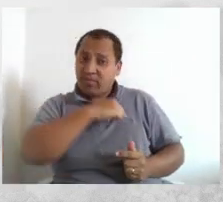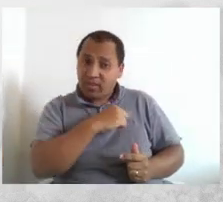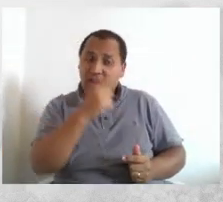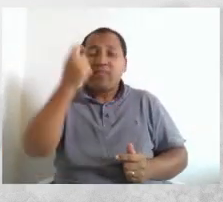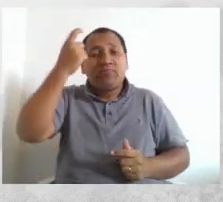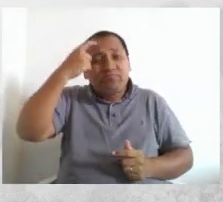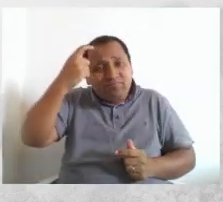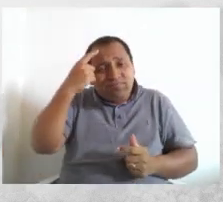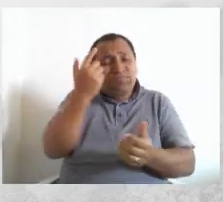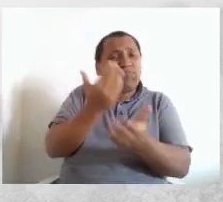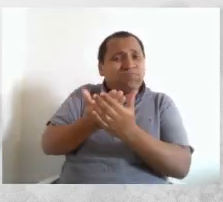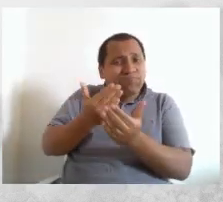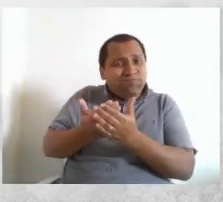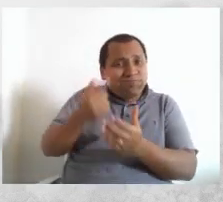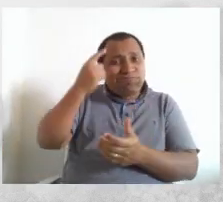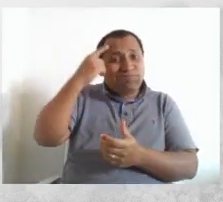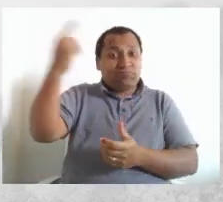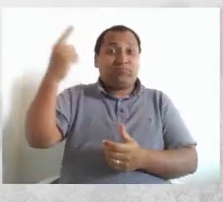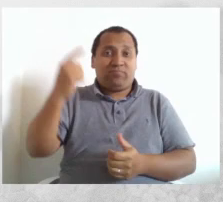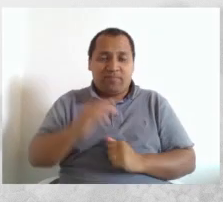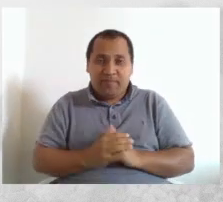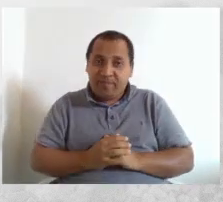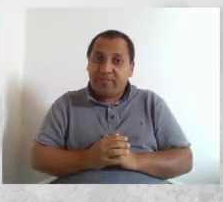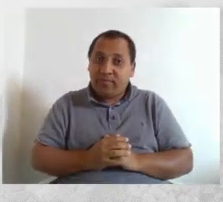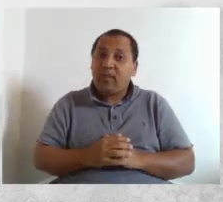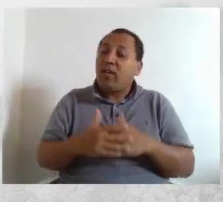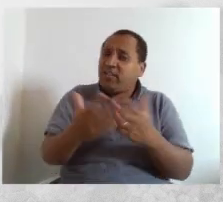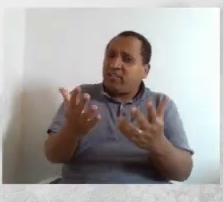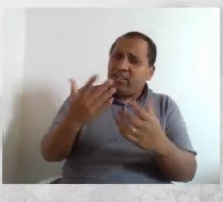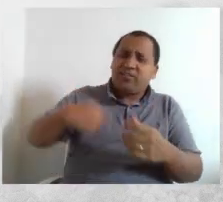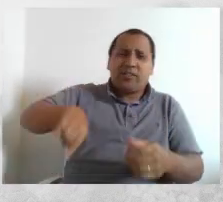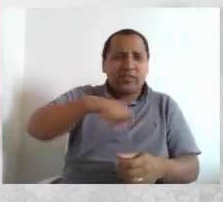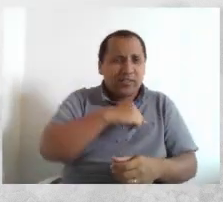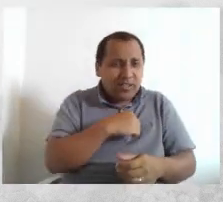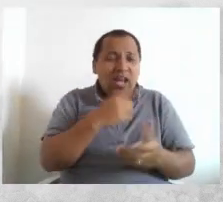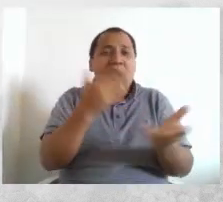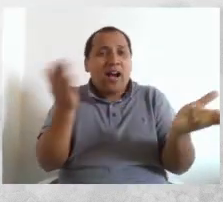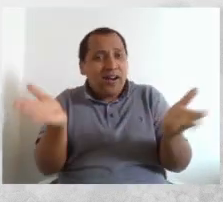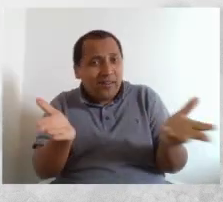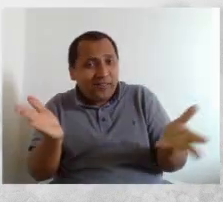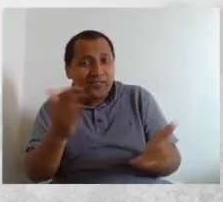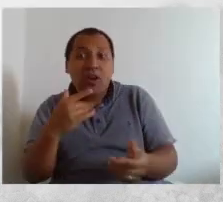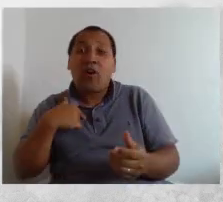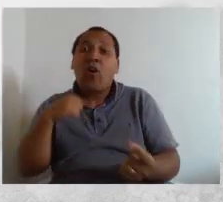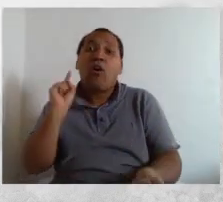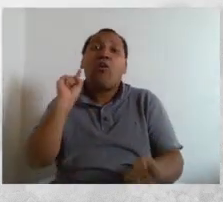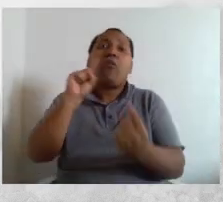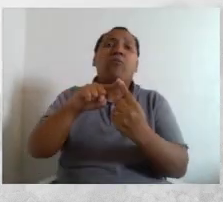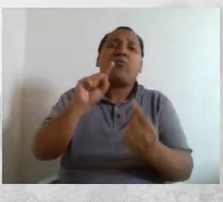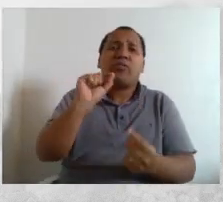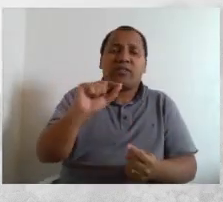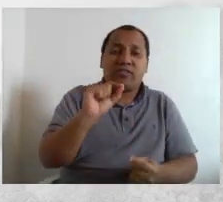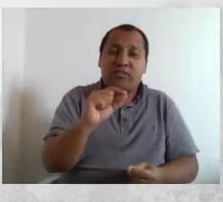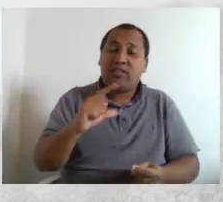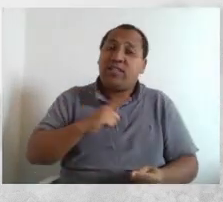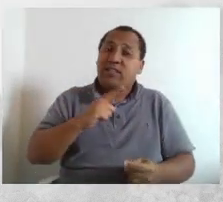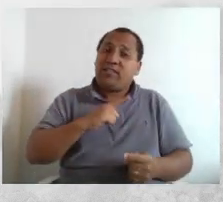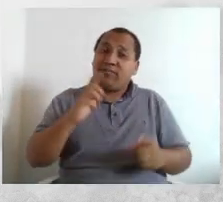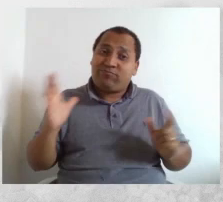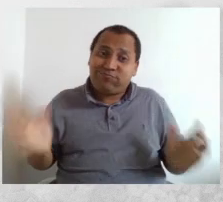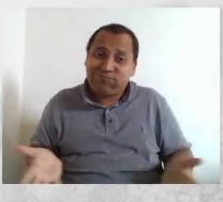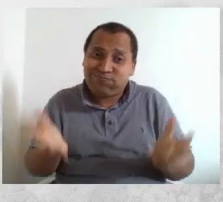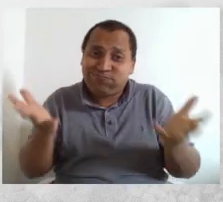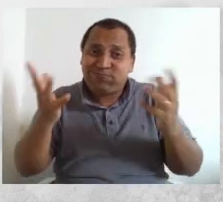amadurecendo a ideia. A nossa formação, nesse momento, ela também visa a